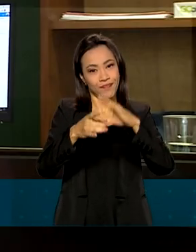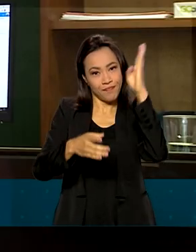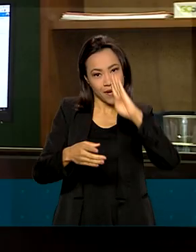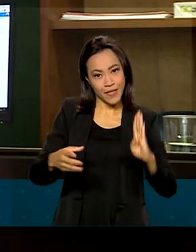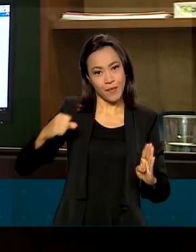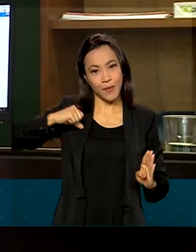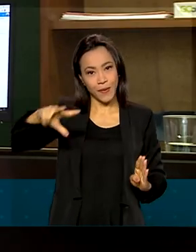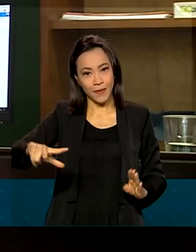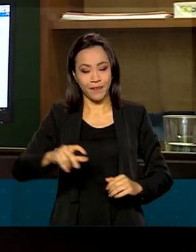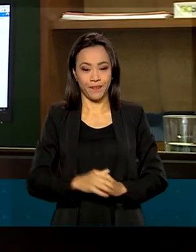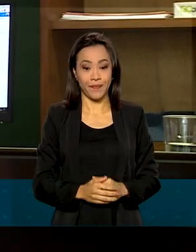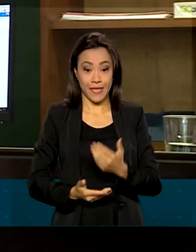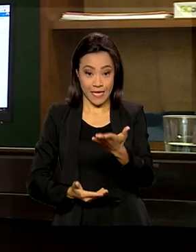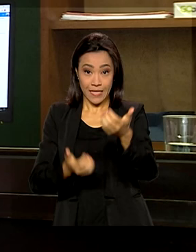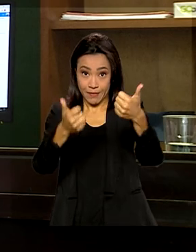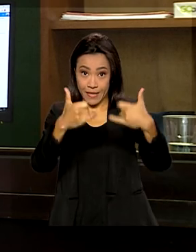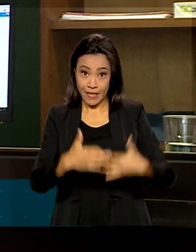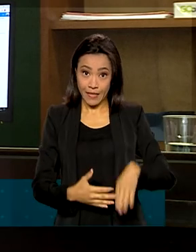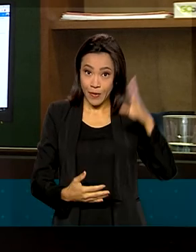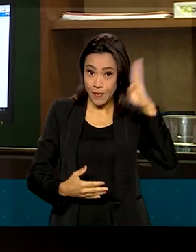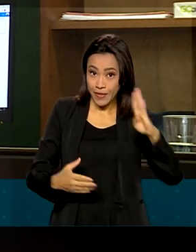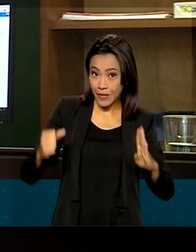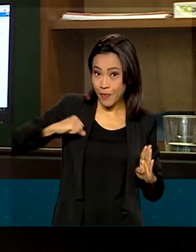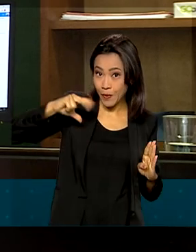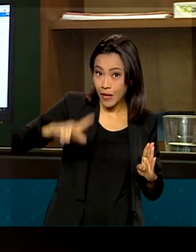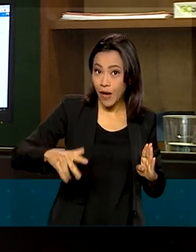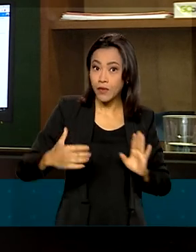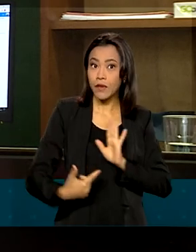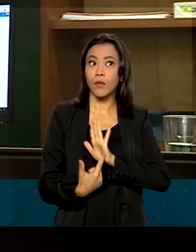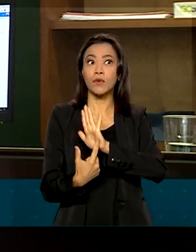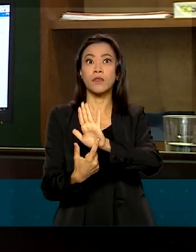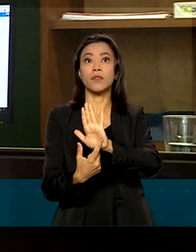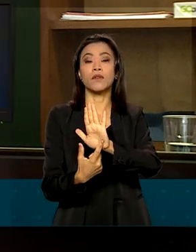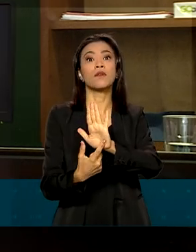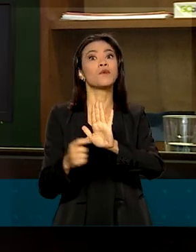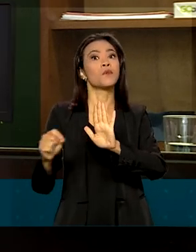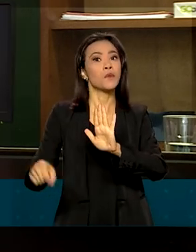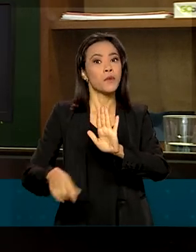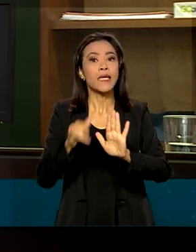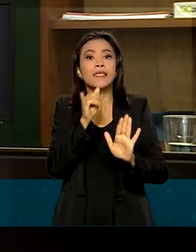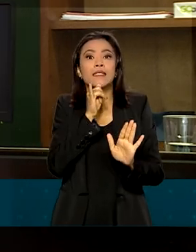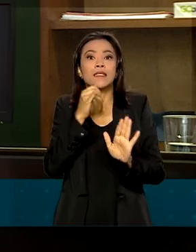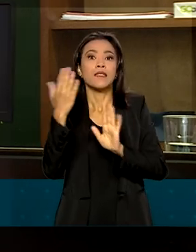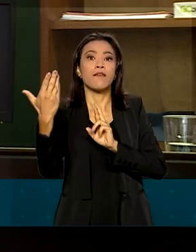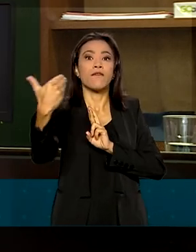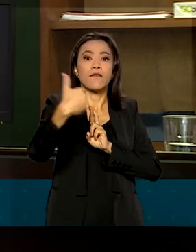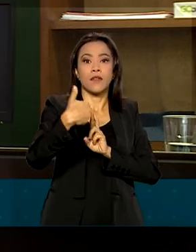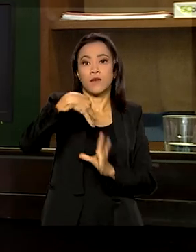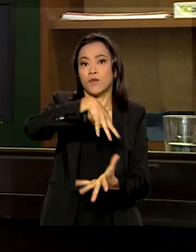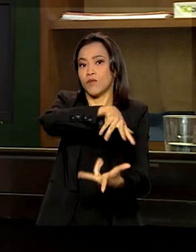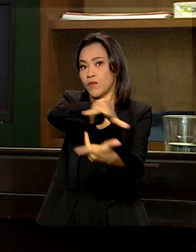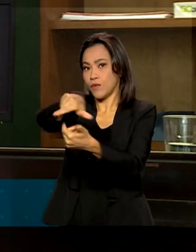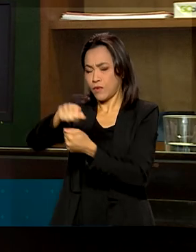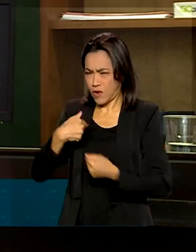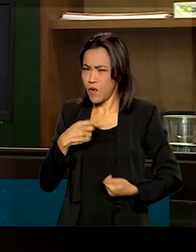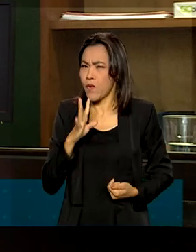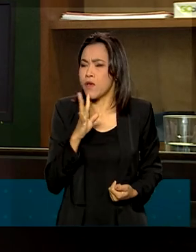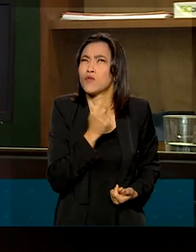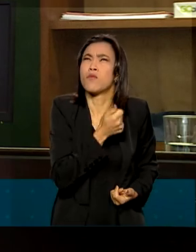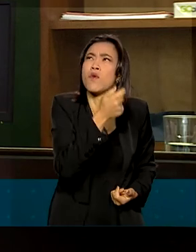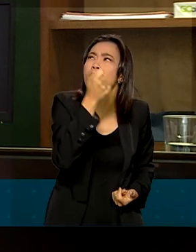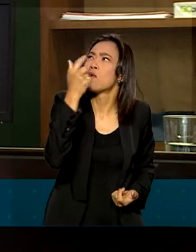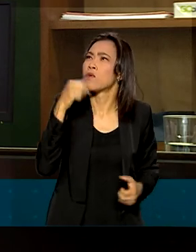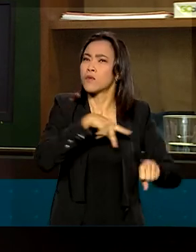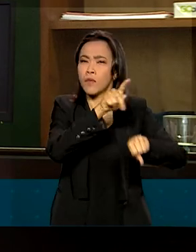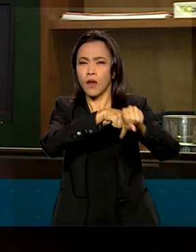Brasil e Portugal, de alguma maneira, estão dando um exemplo para o mundo. Eu conheço poucos países que tiveram a história